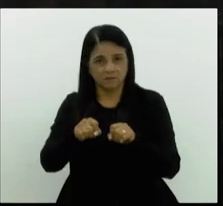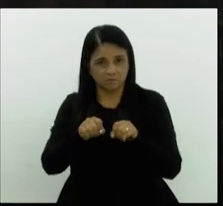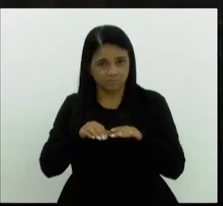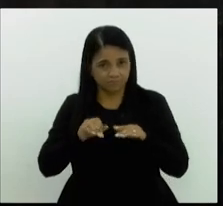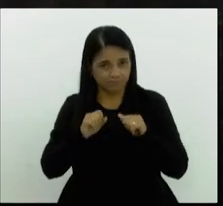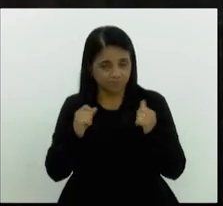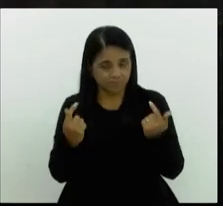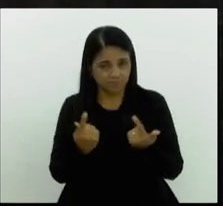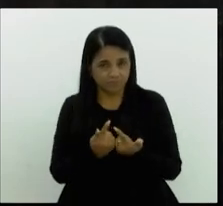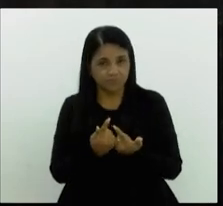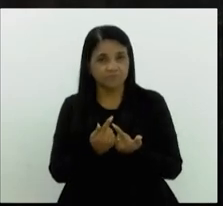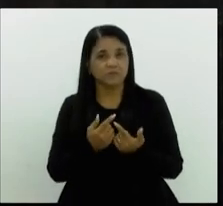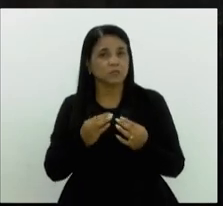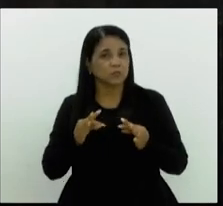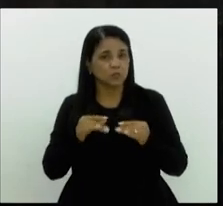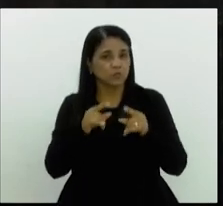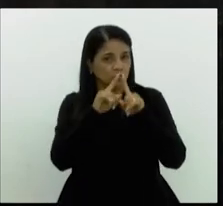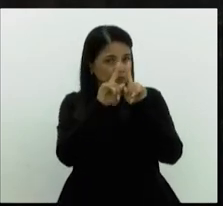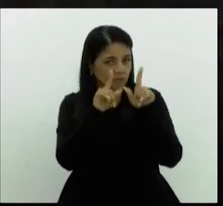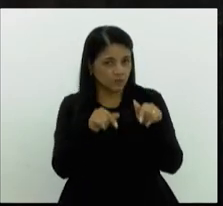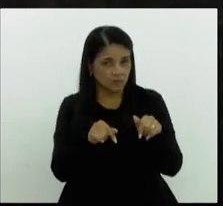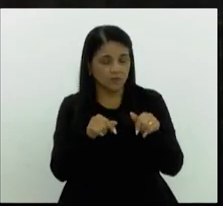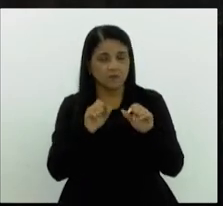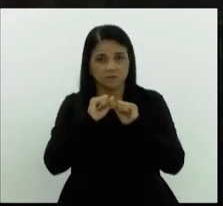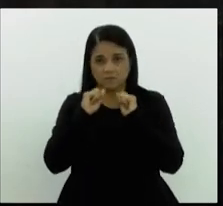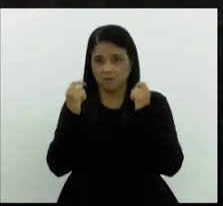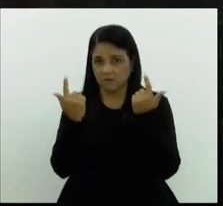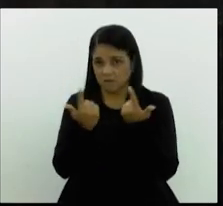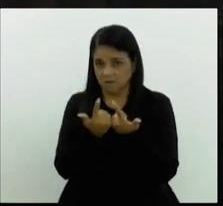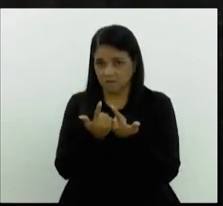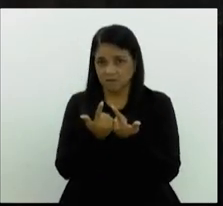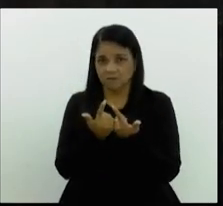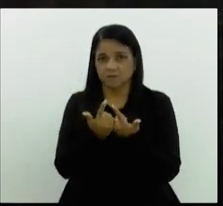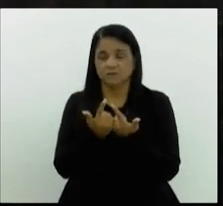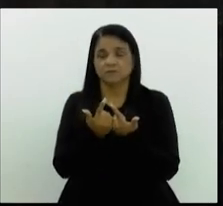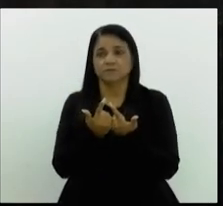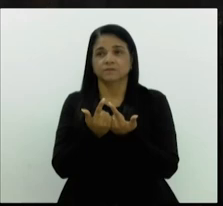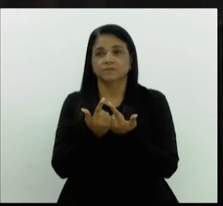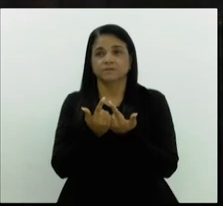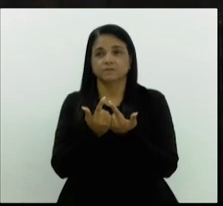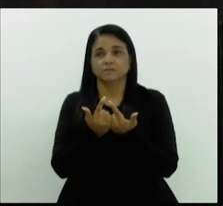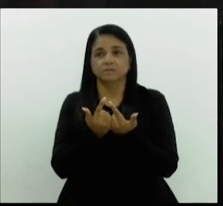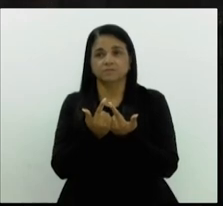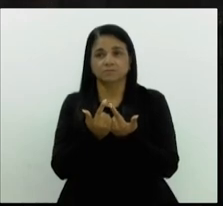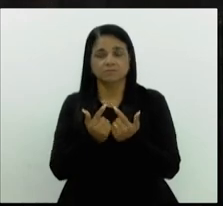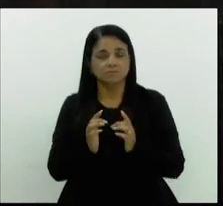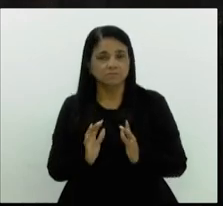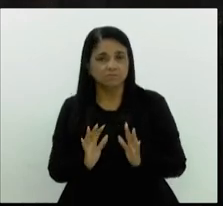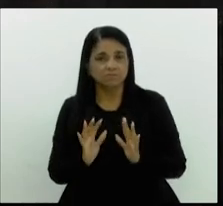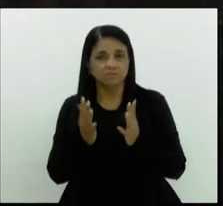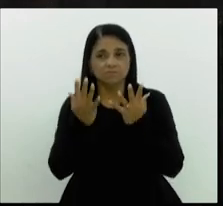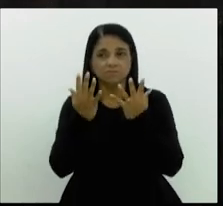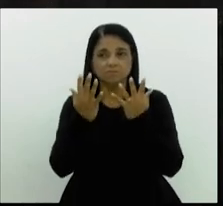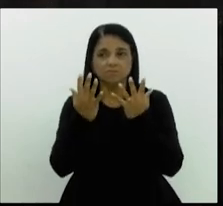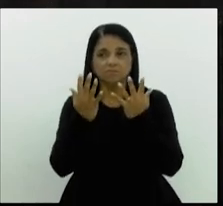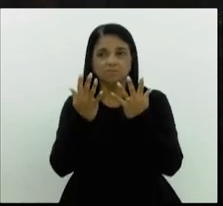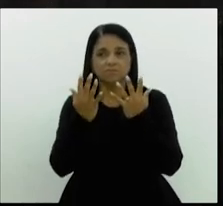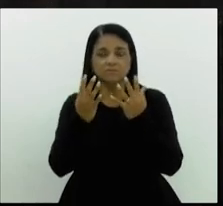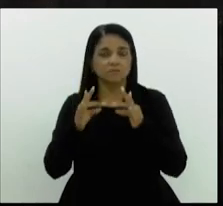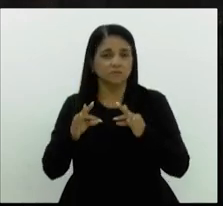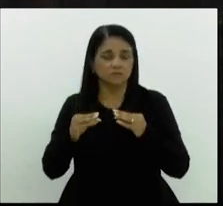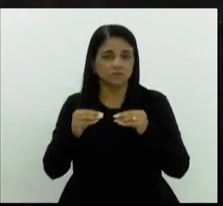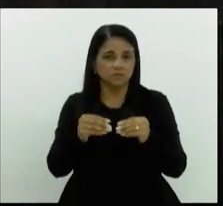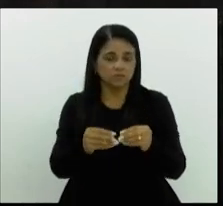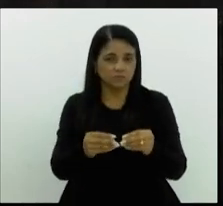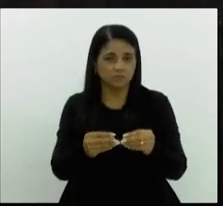os trabalhadores e as trabalhadoras da Alerje, e saudar também todos e todas